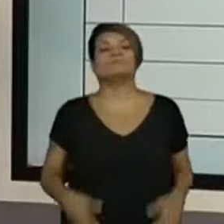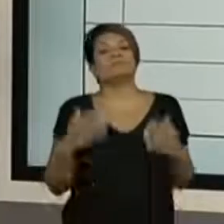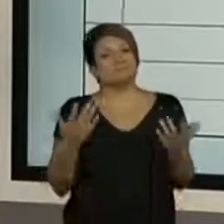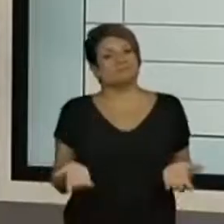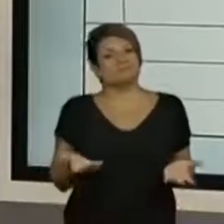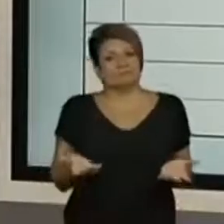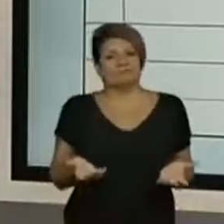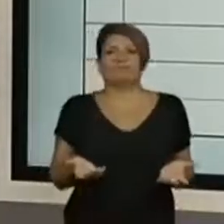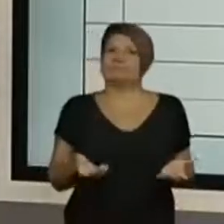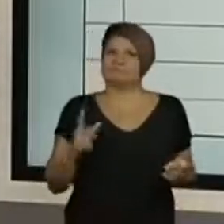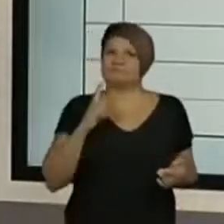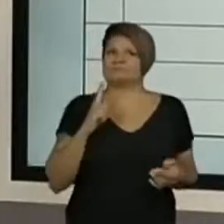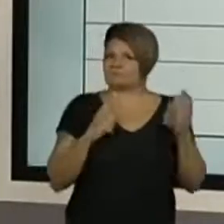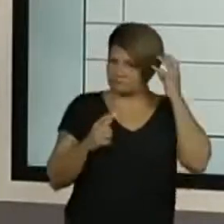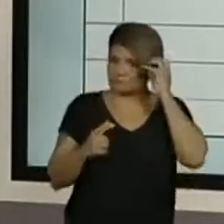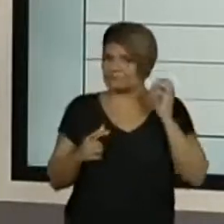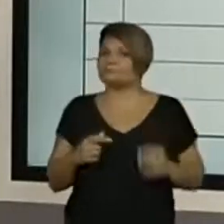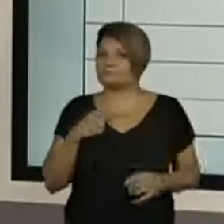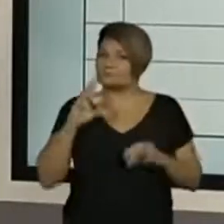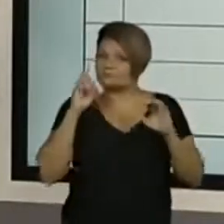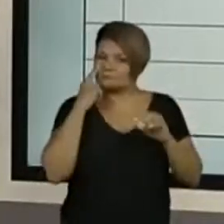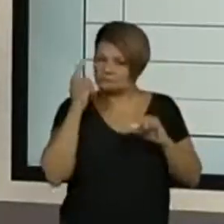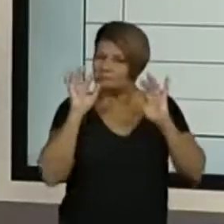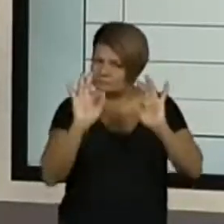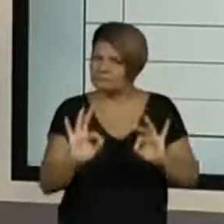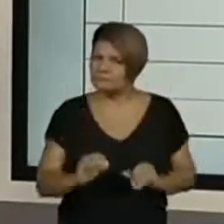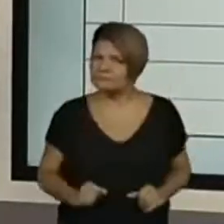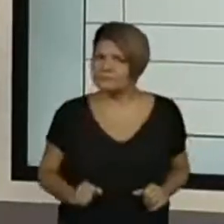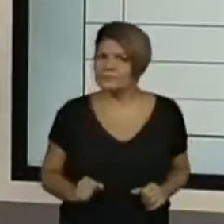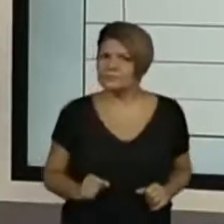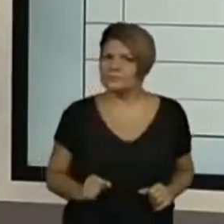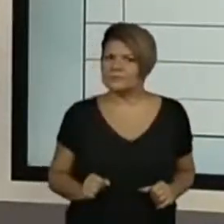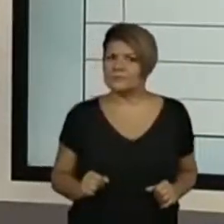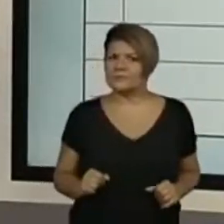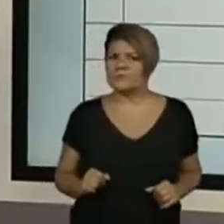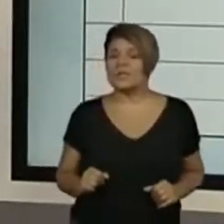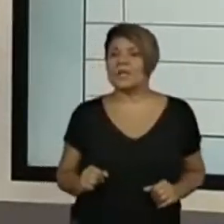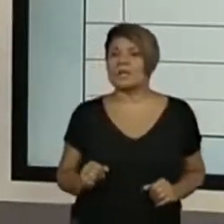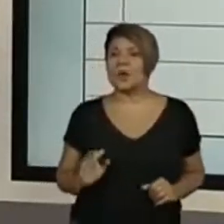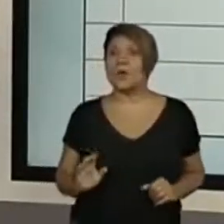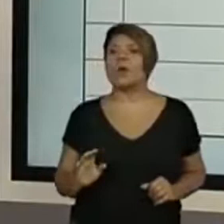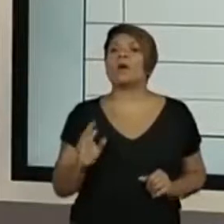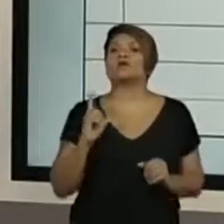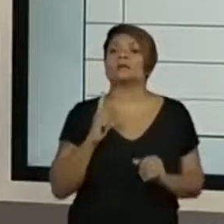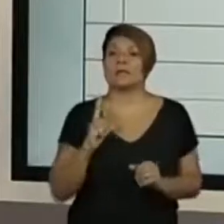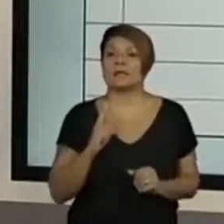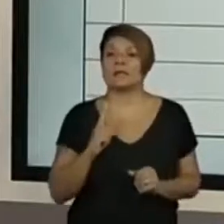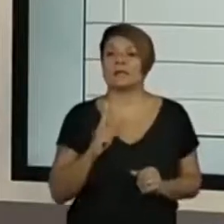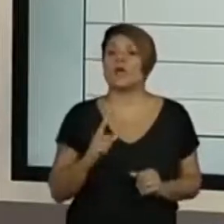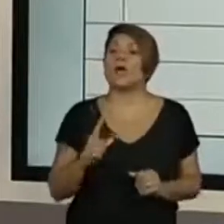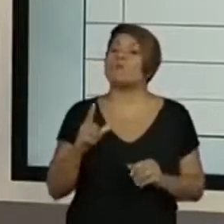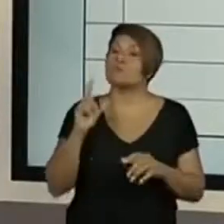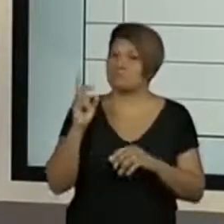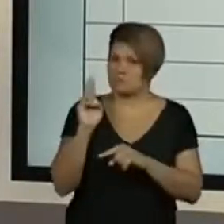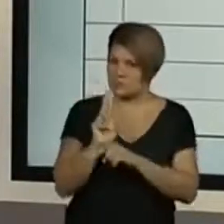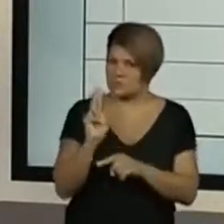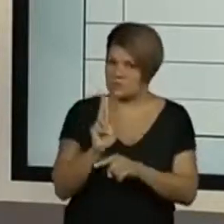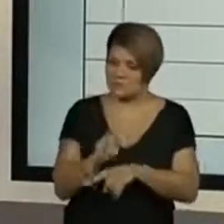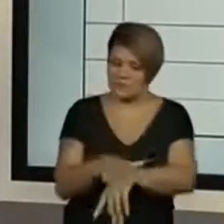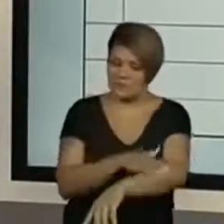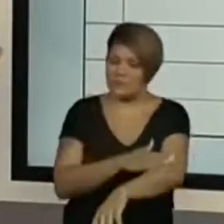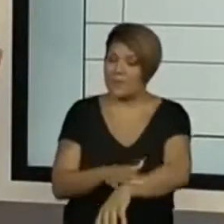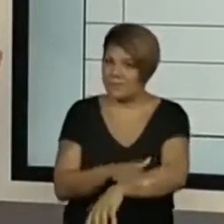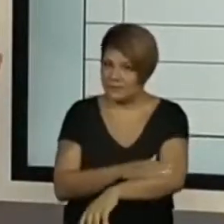Então, a gente tem o cabelo. Olha como é perfeito. Não é legal? Então, vamos colocar ali. Proteção da pele. Tudo bem?